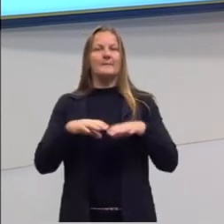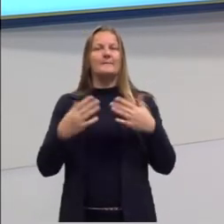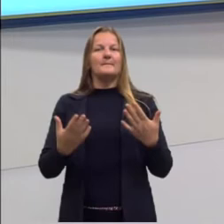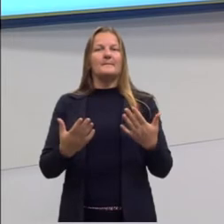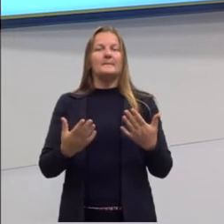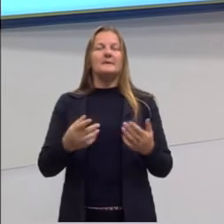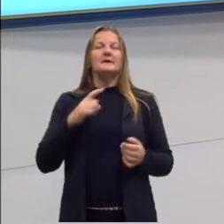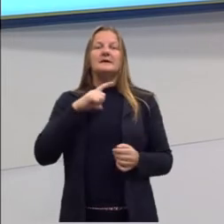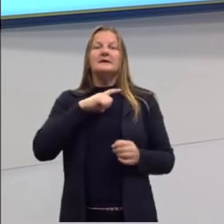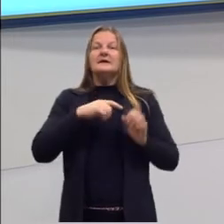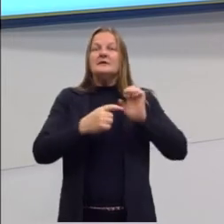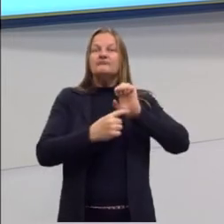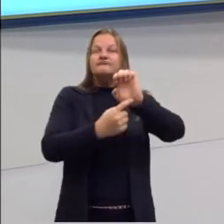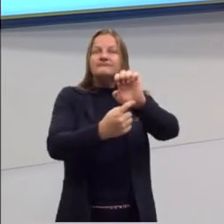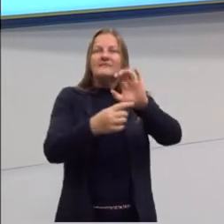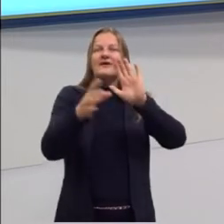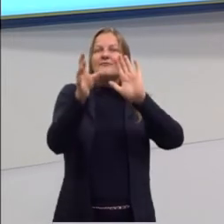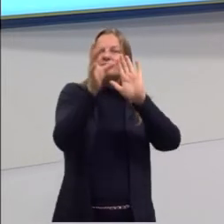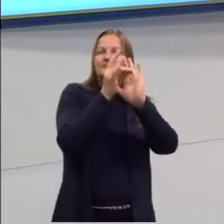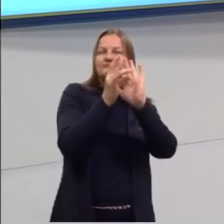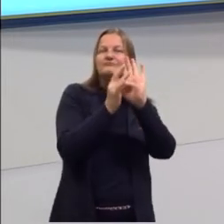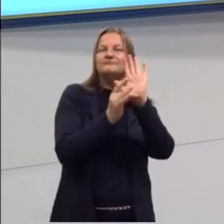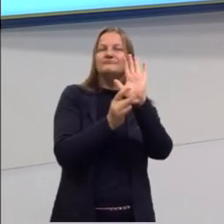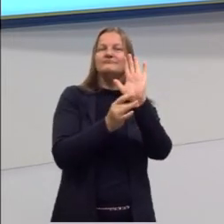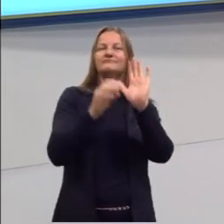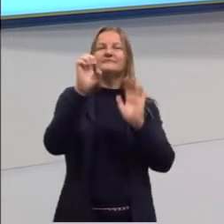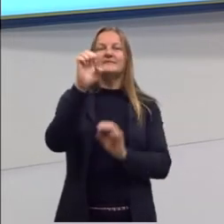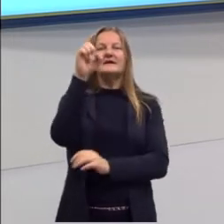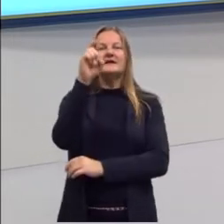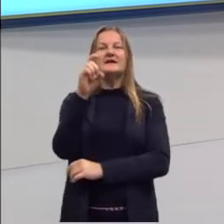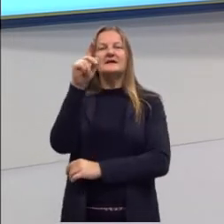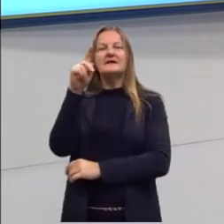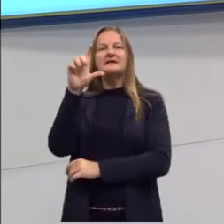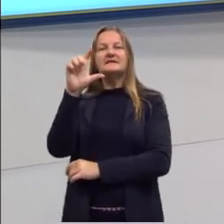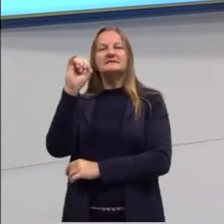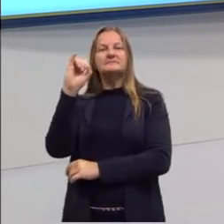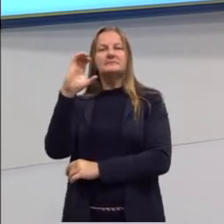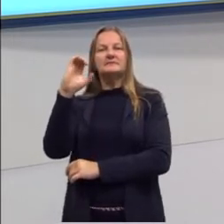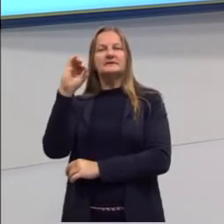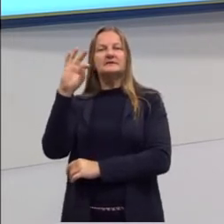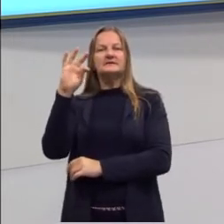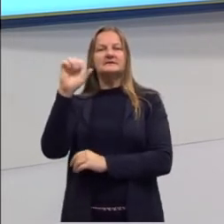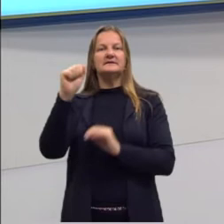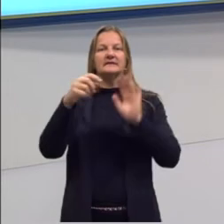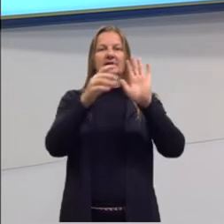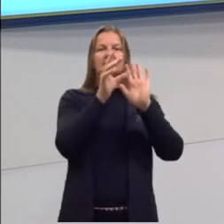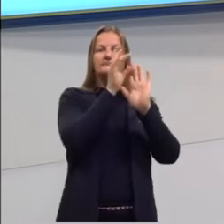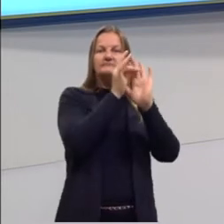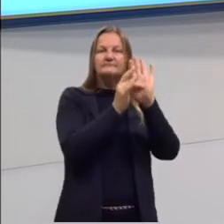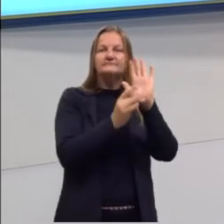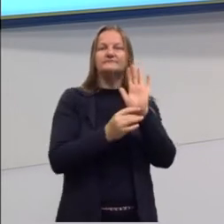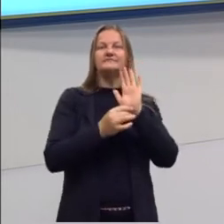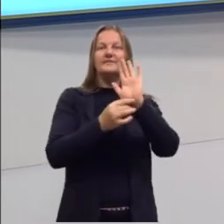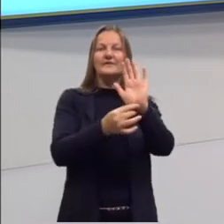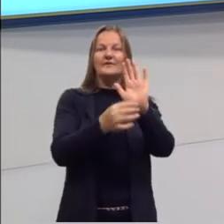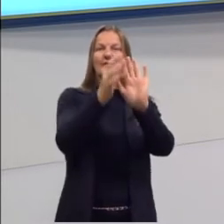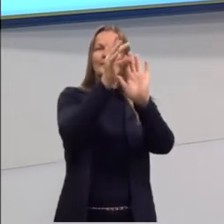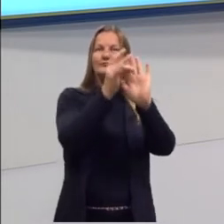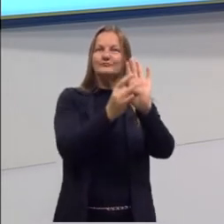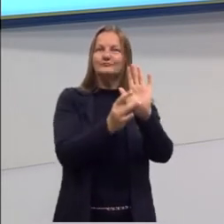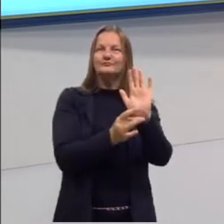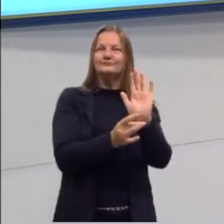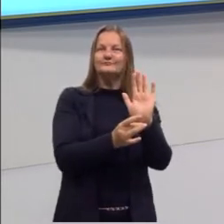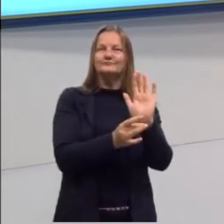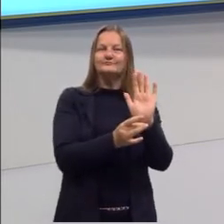diz que quando isso acontece, a gente tem uma intratextualidade explícita. Porque a gente